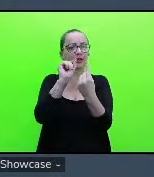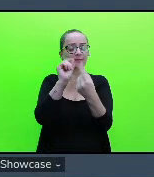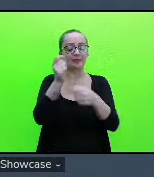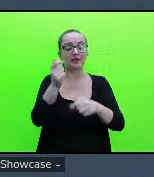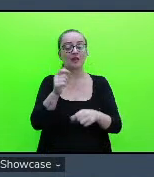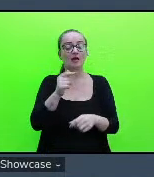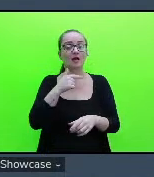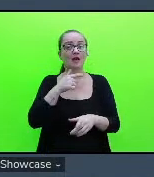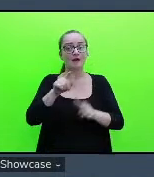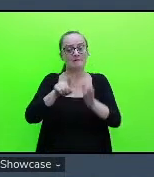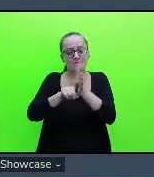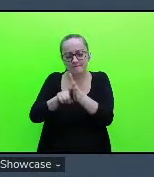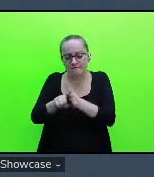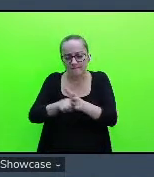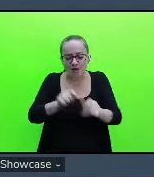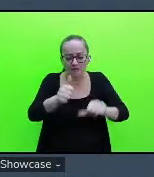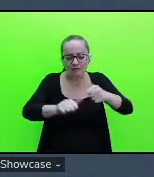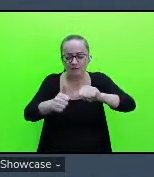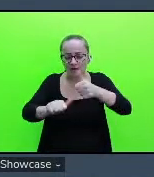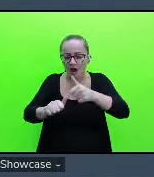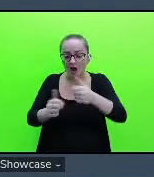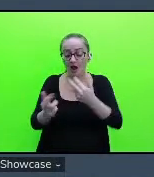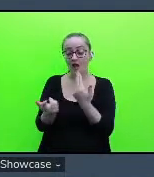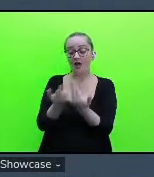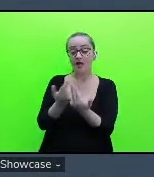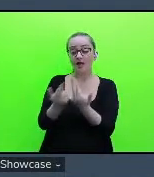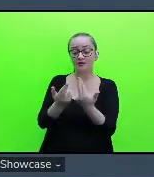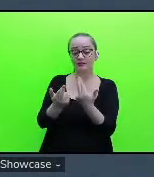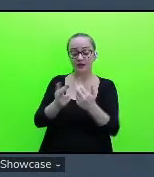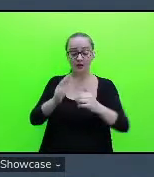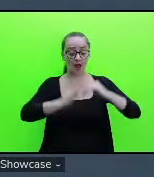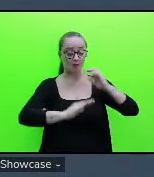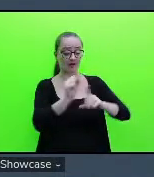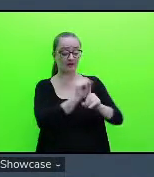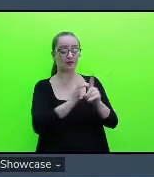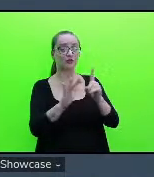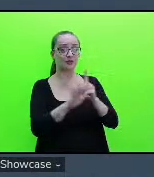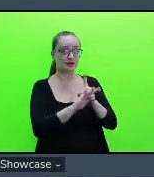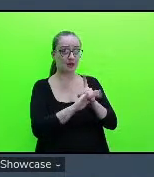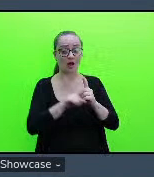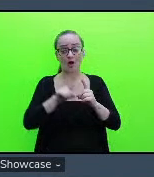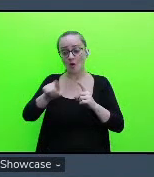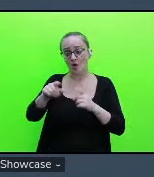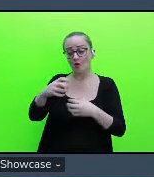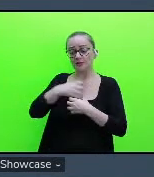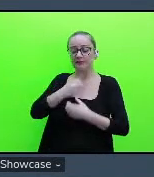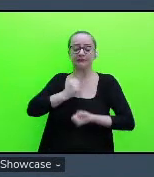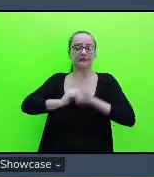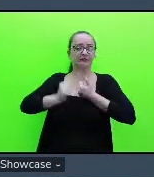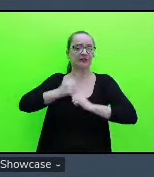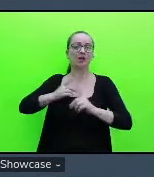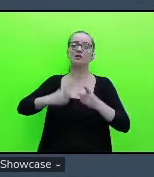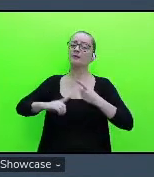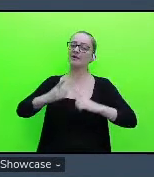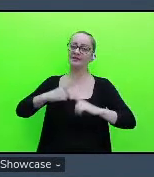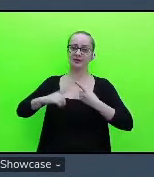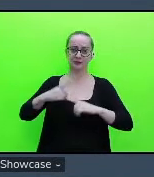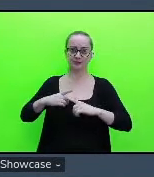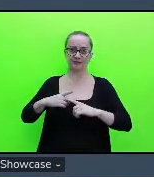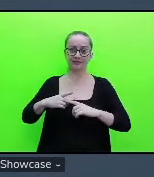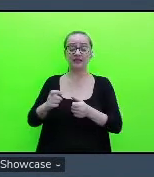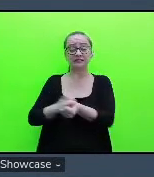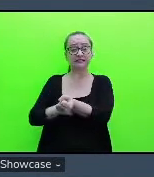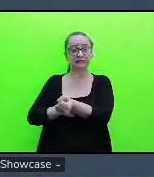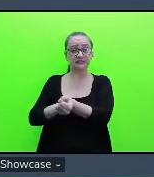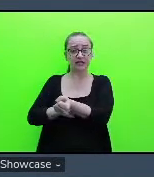investigar a relação entre habilidades sociais com sintomas de ansiedade, depressão, estresse e